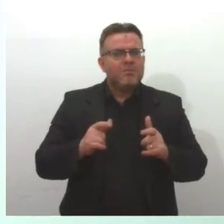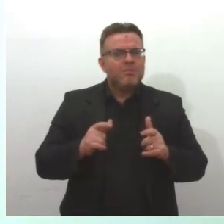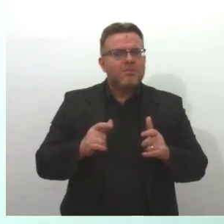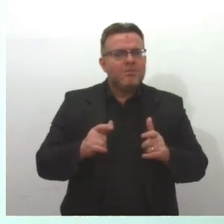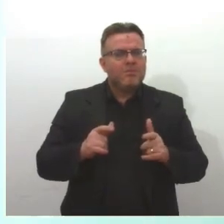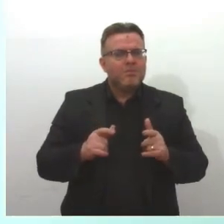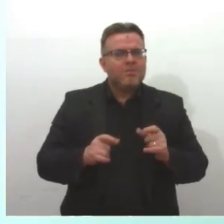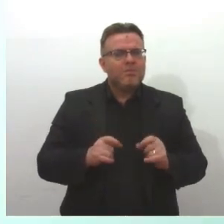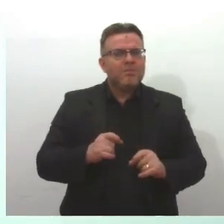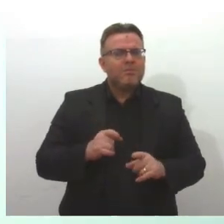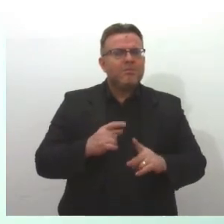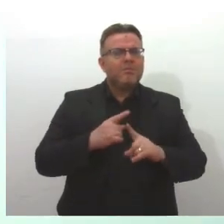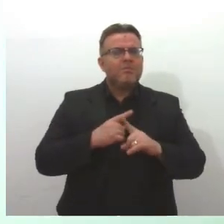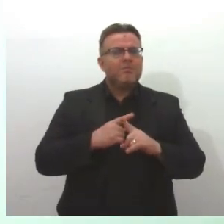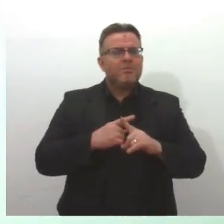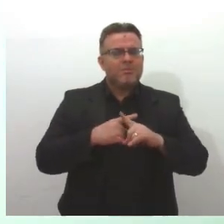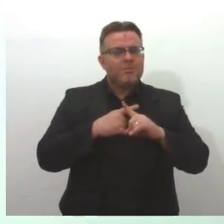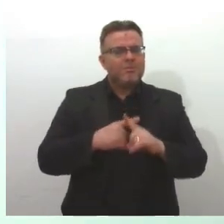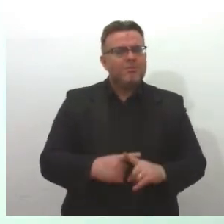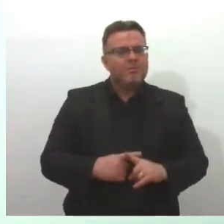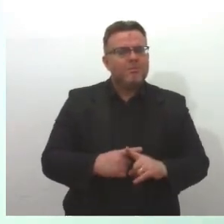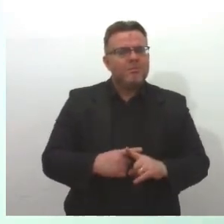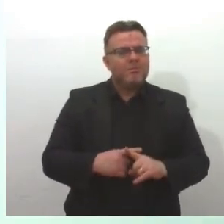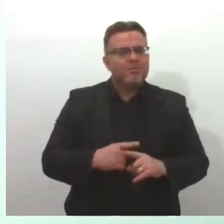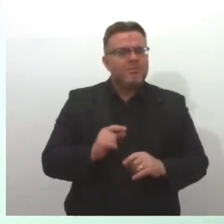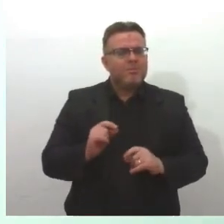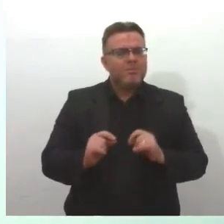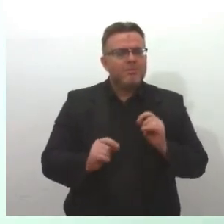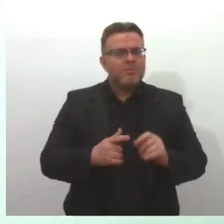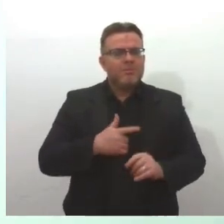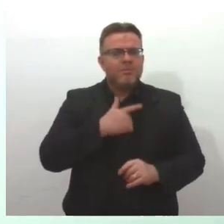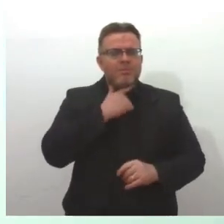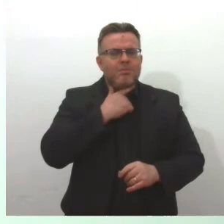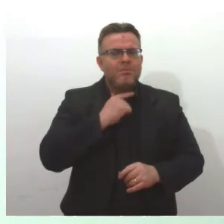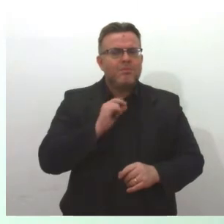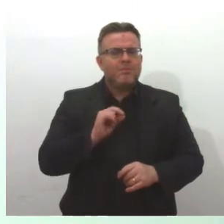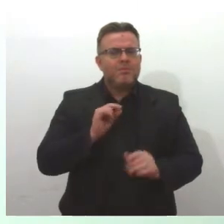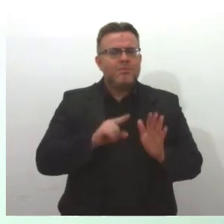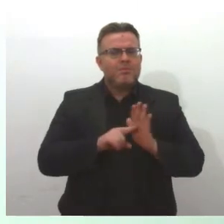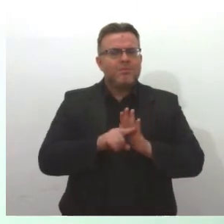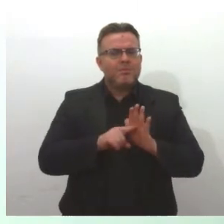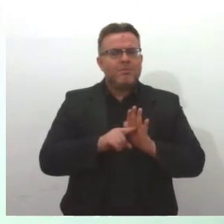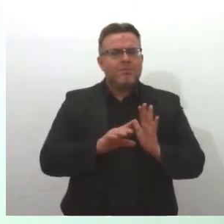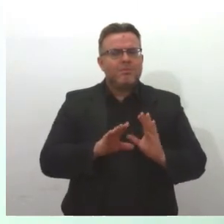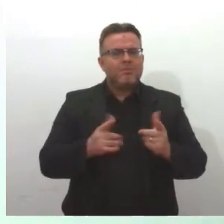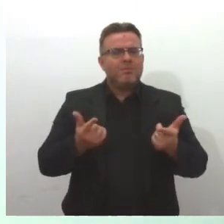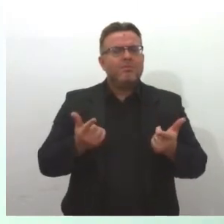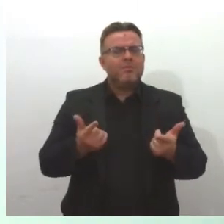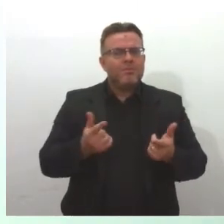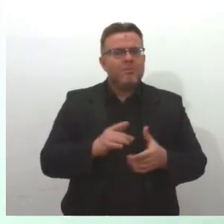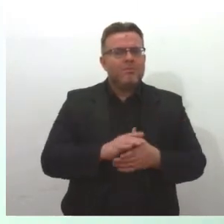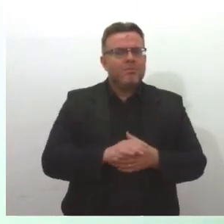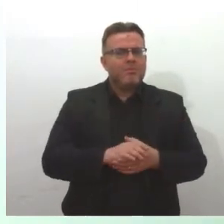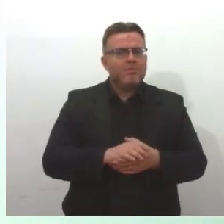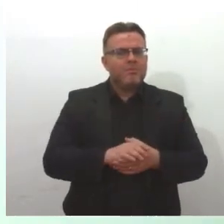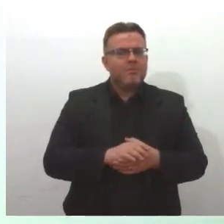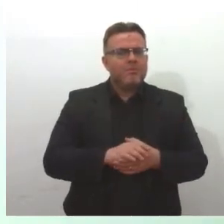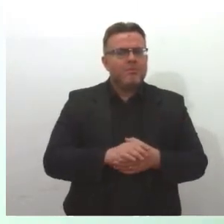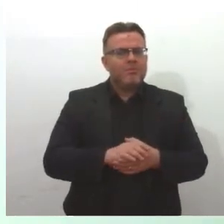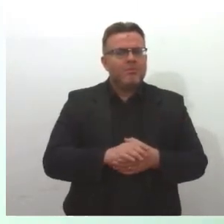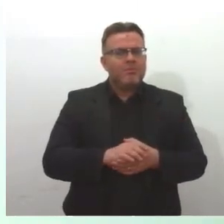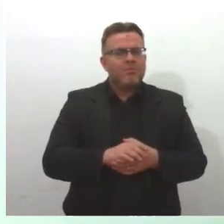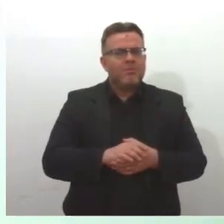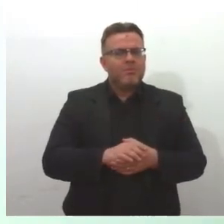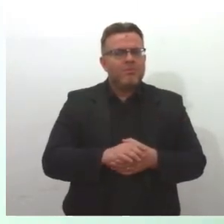a educação. Ciente disso, já estuda alternativas, inclusive de abertura de outras unidades de atendimento, aqui em